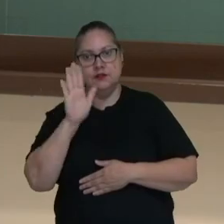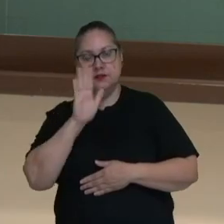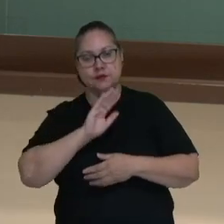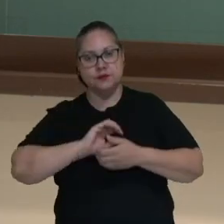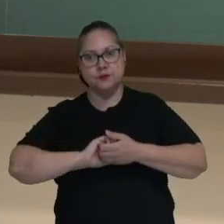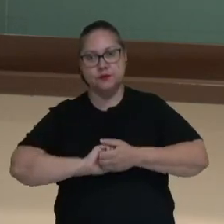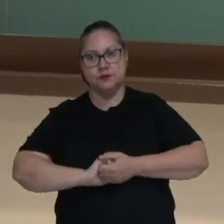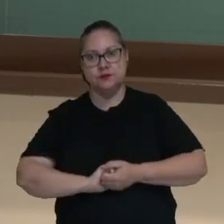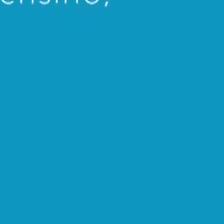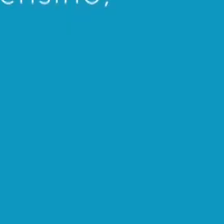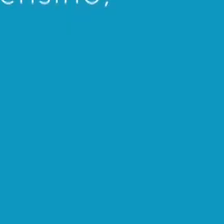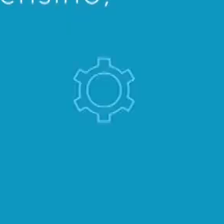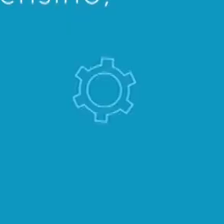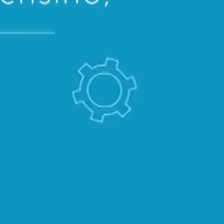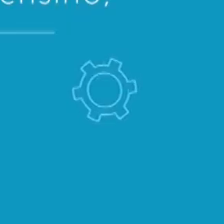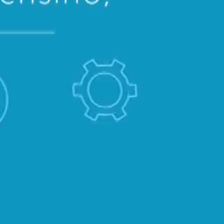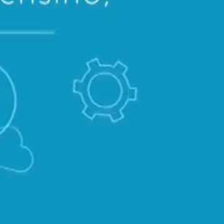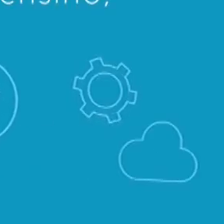breve!